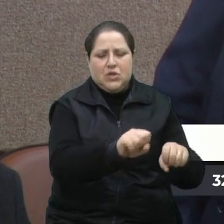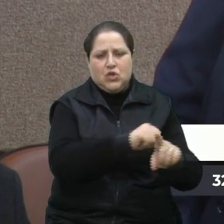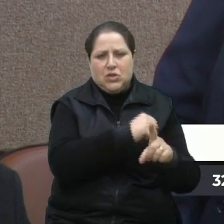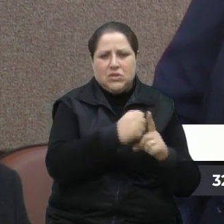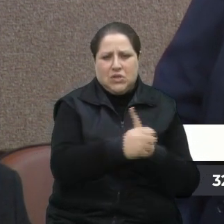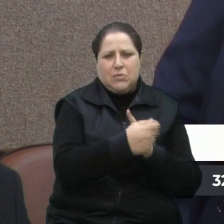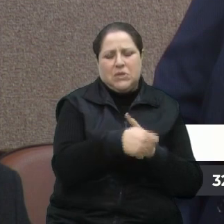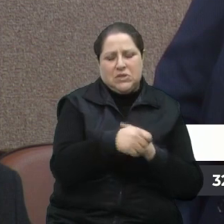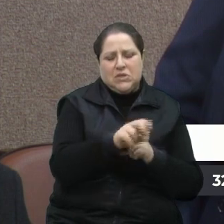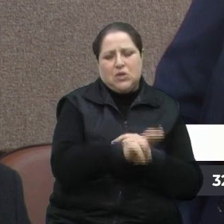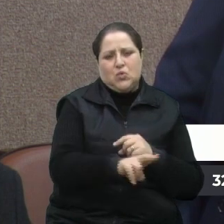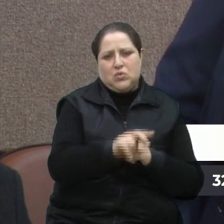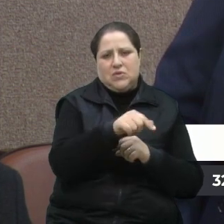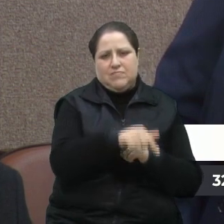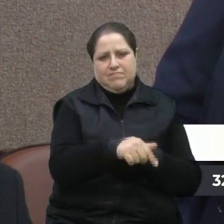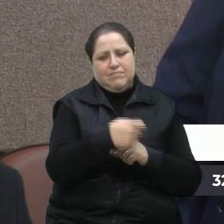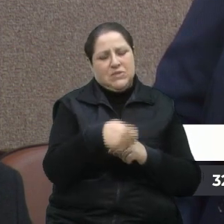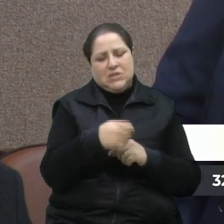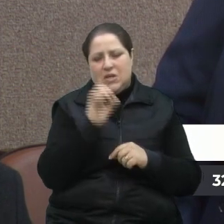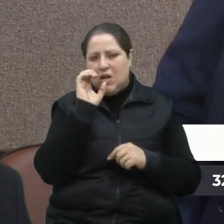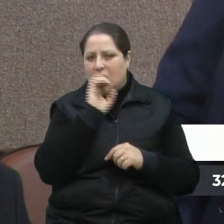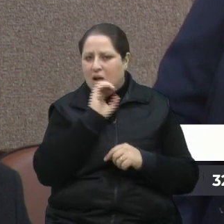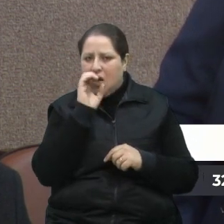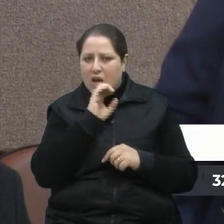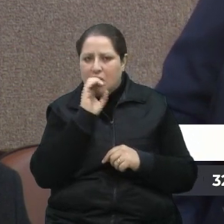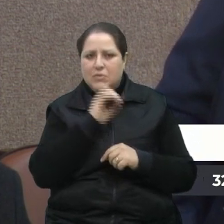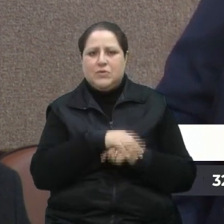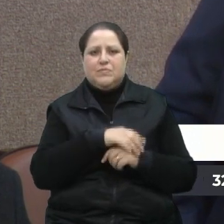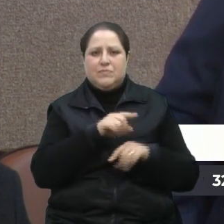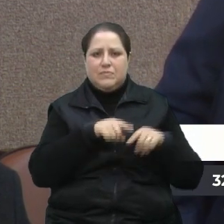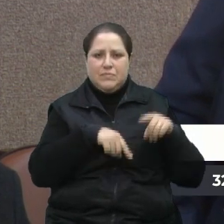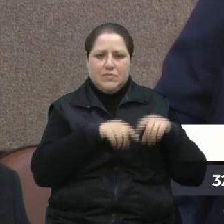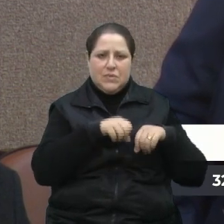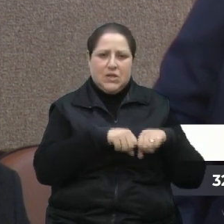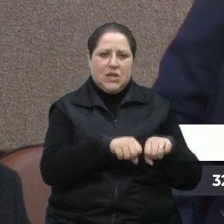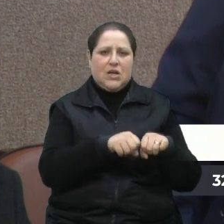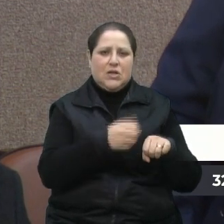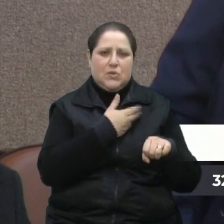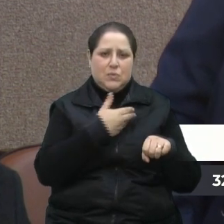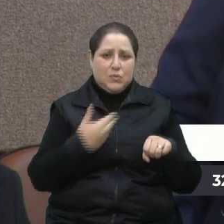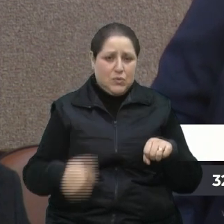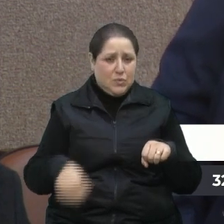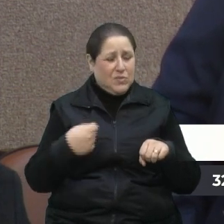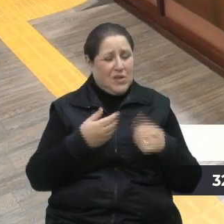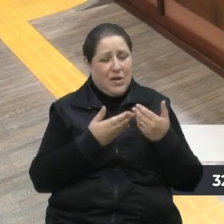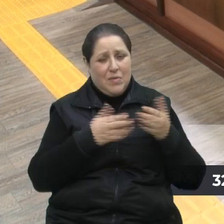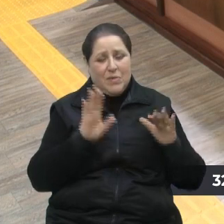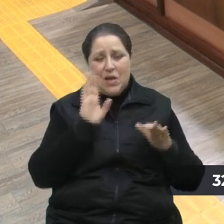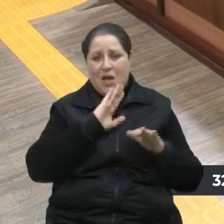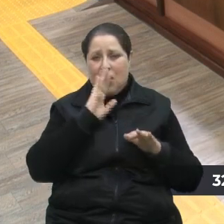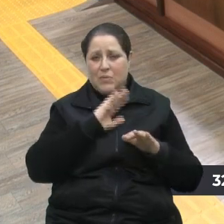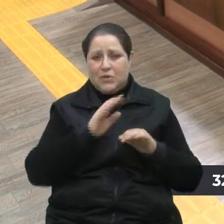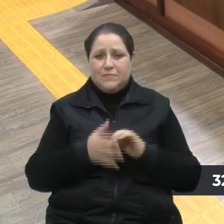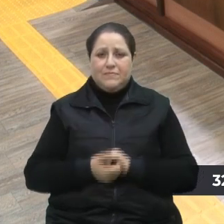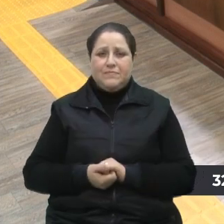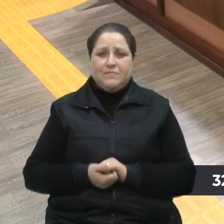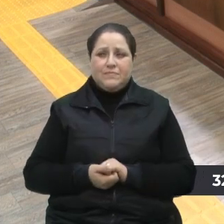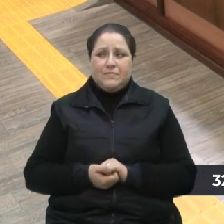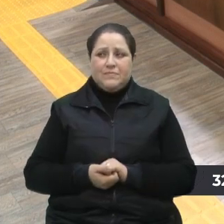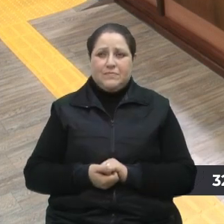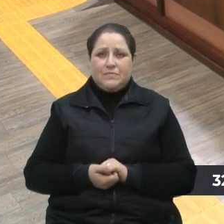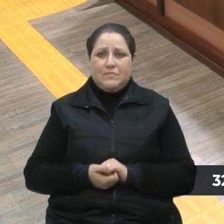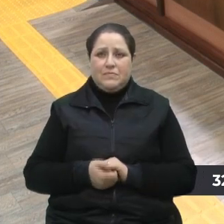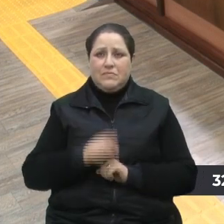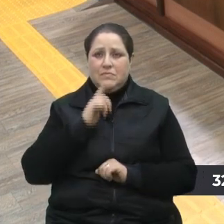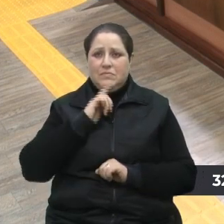Maesa precisa, precisa começar o quanto antes e o mercado público. Obrigado, senhor presidente. Obrigado. Alberto Menegu, é ausente.